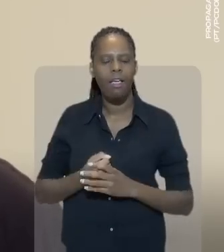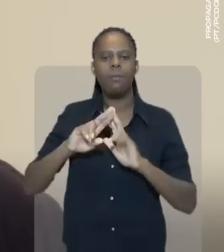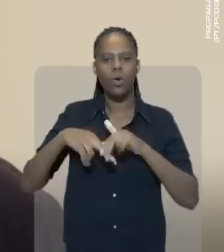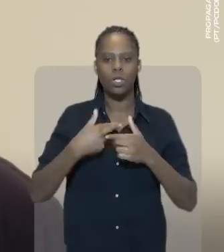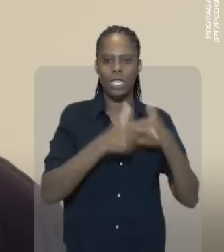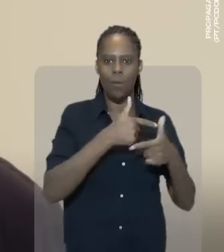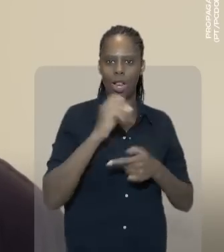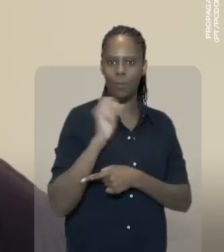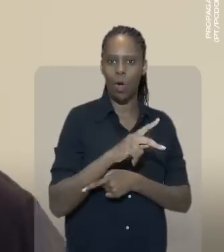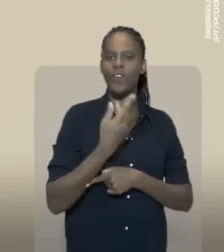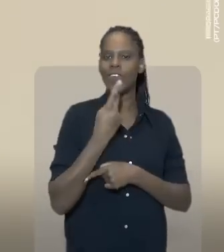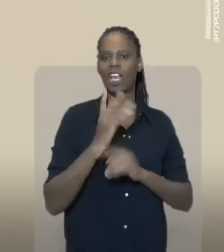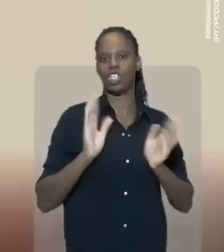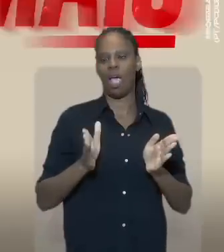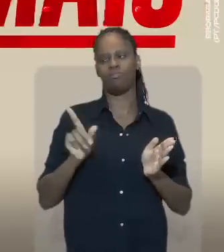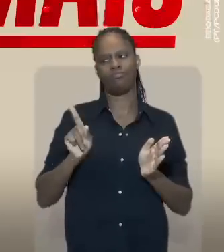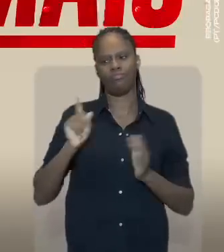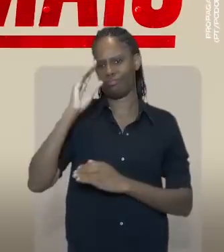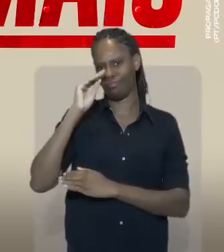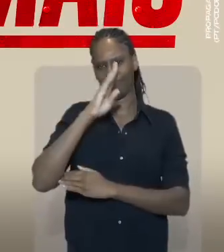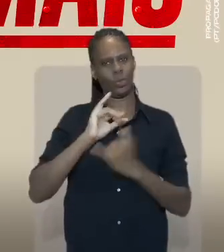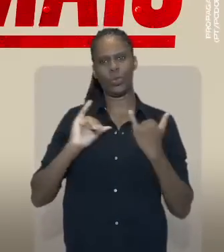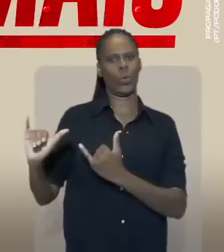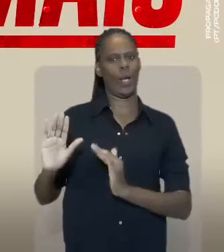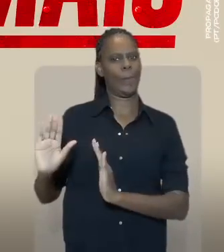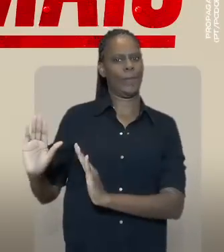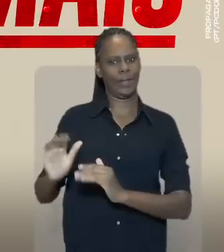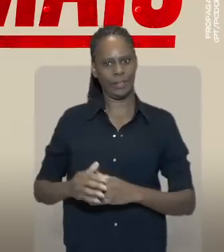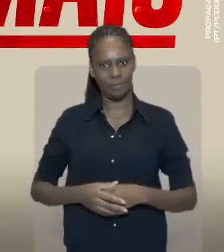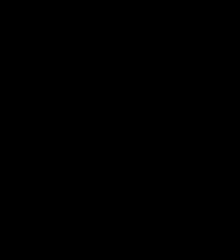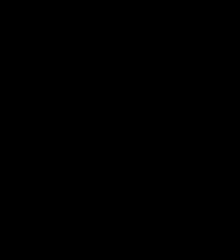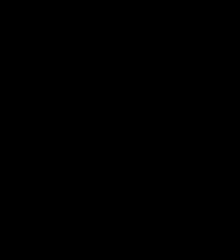e aposentados também já estão dizendo Bolsonaro nunca mais.